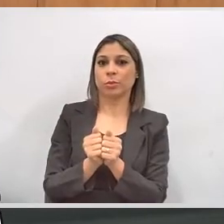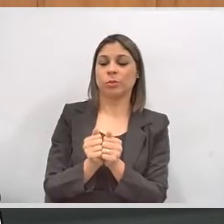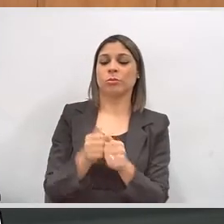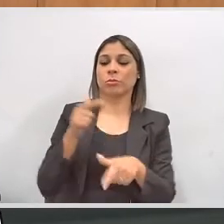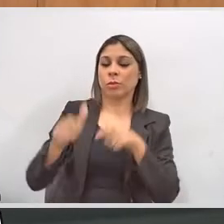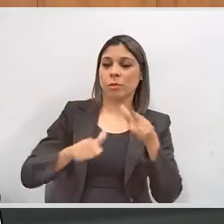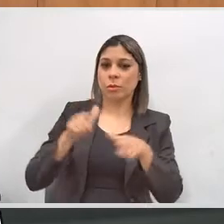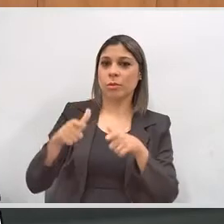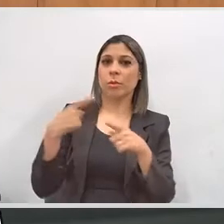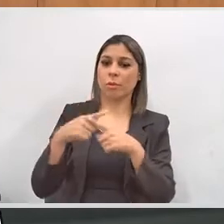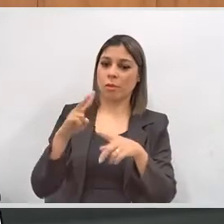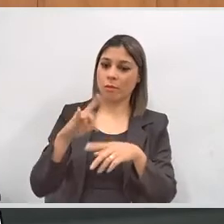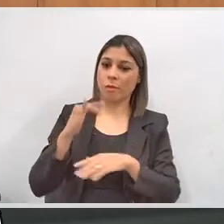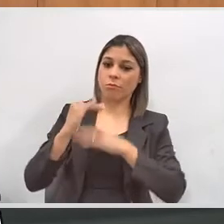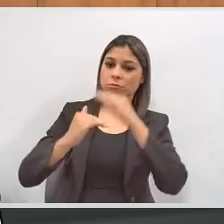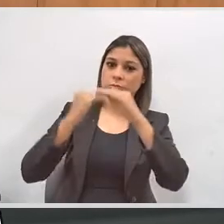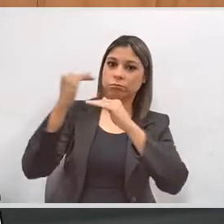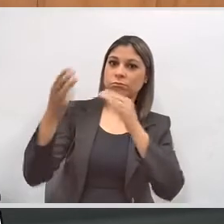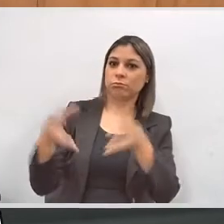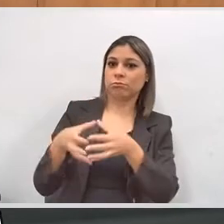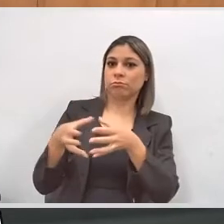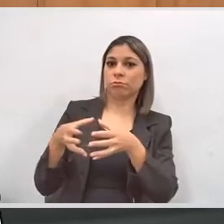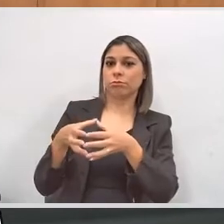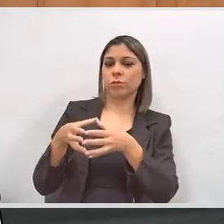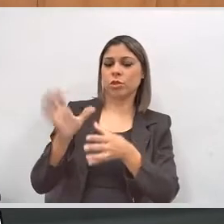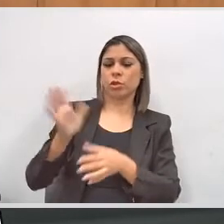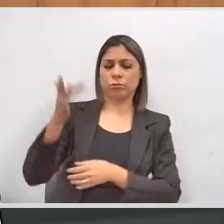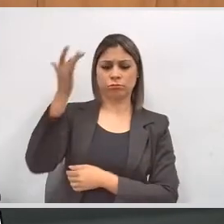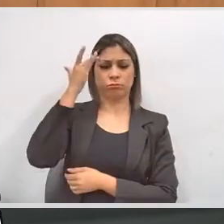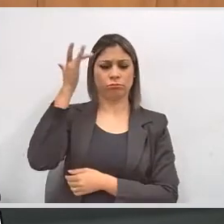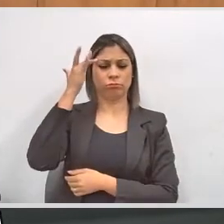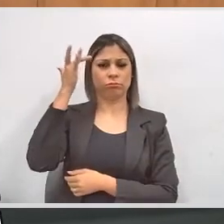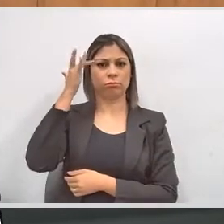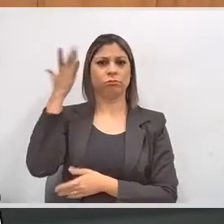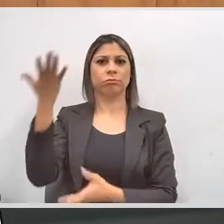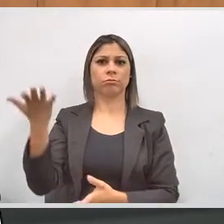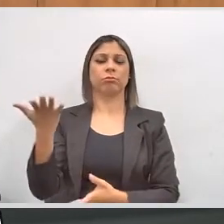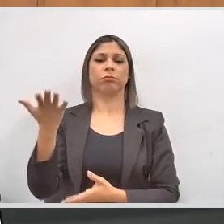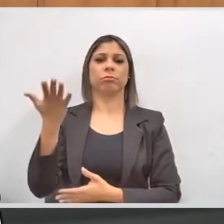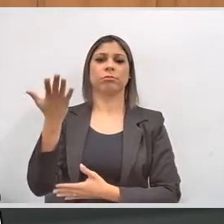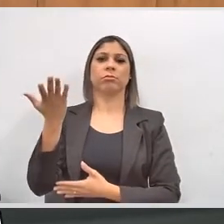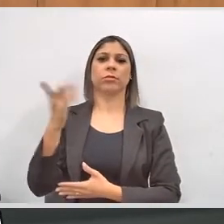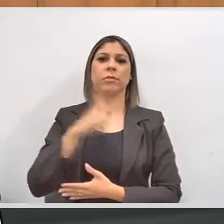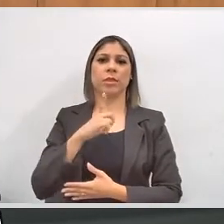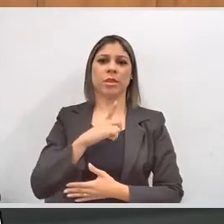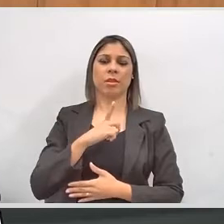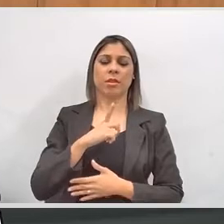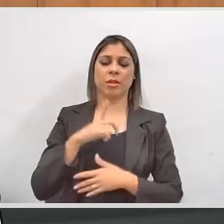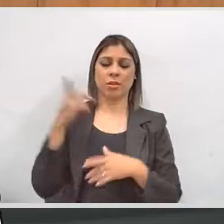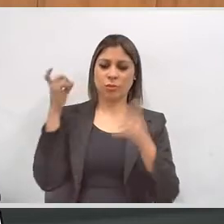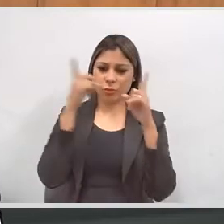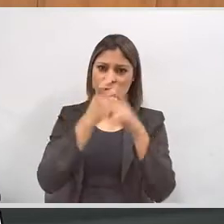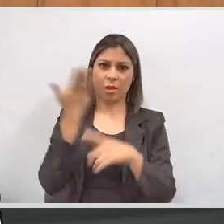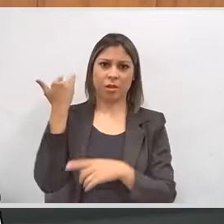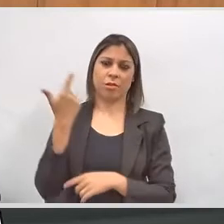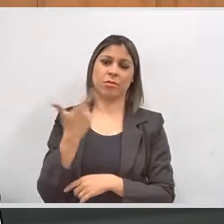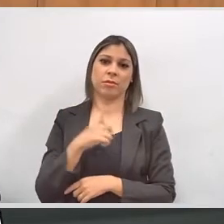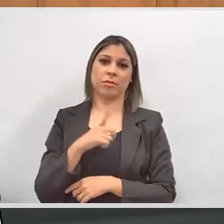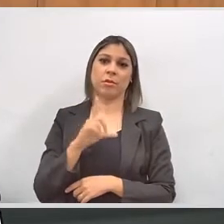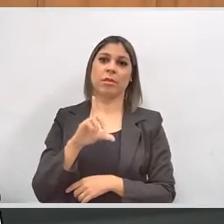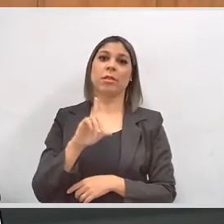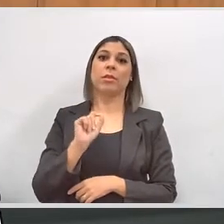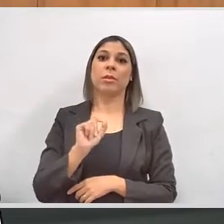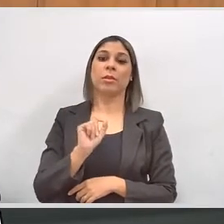em suas mãos a disposição do trabalho que ele vai desenvolver uma comissão amadurecida pelos desafios que enfrentou e